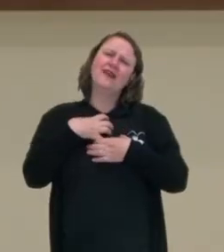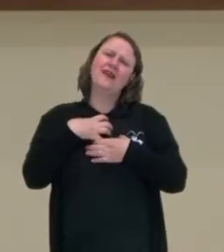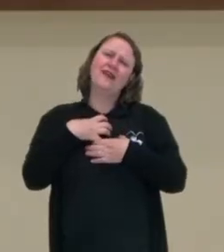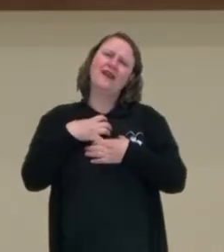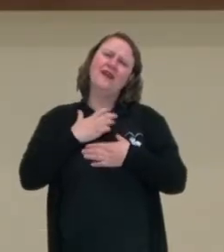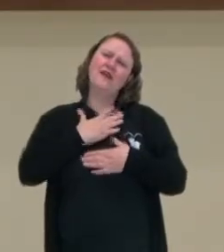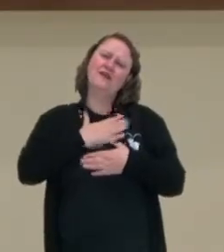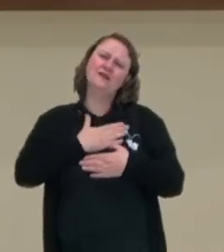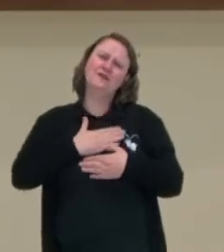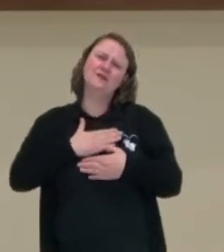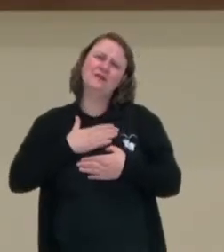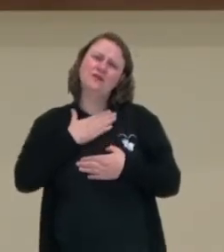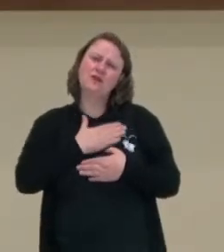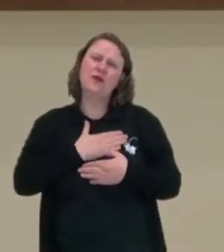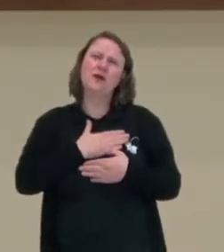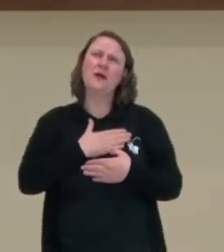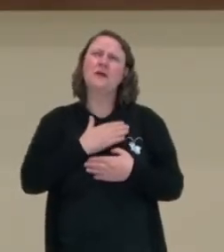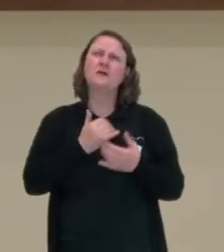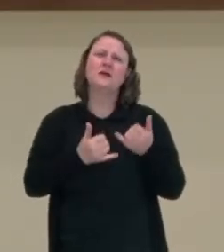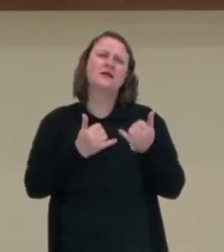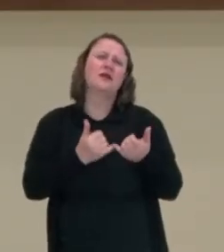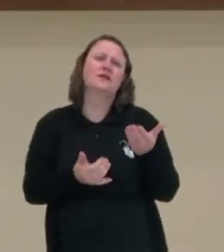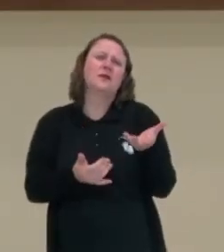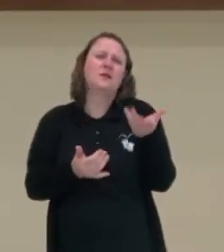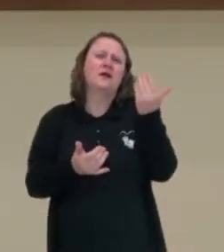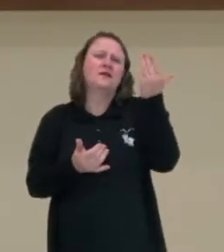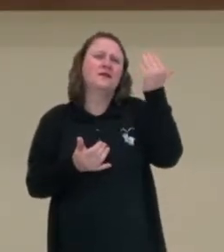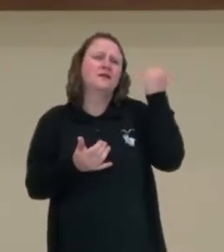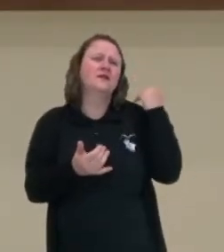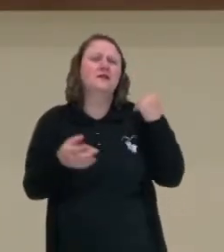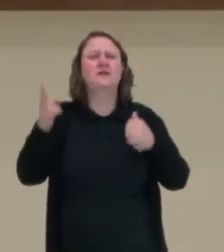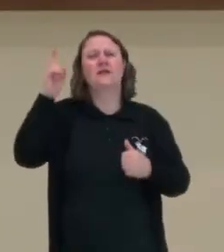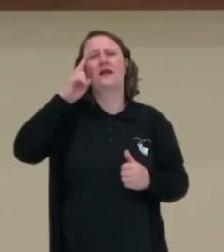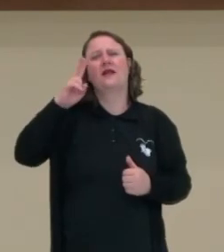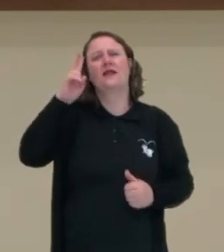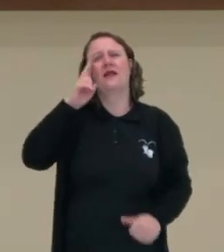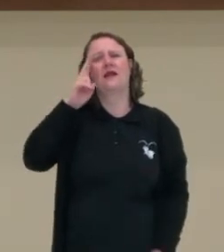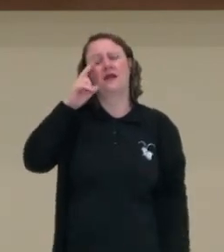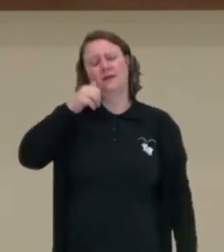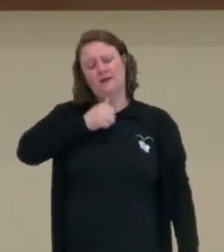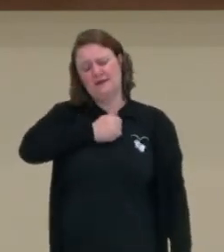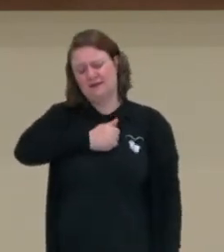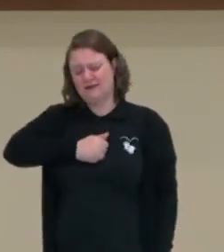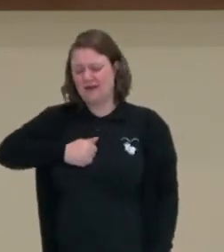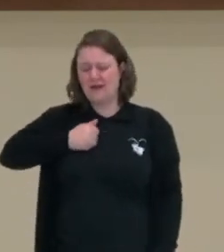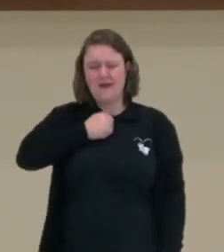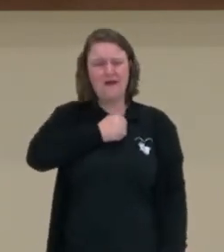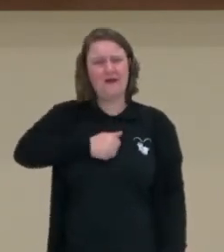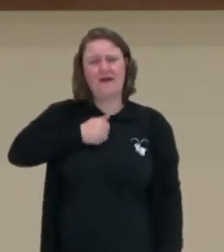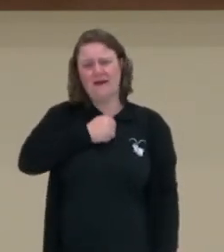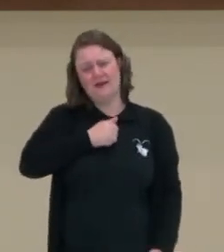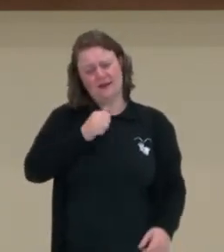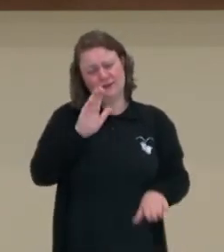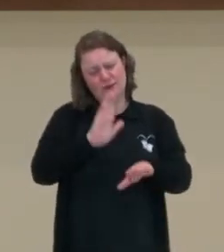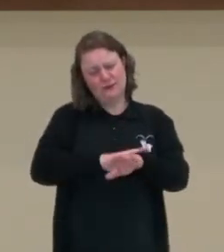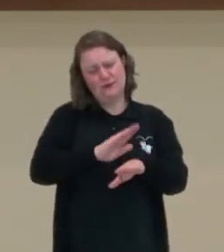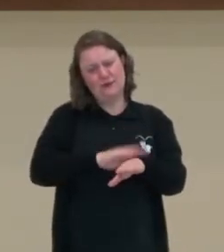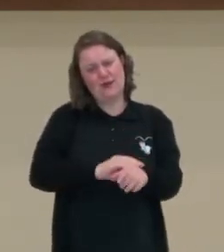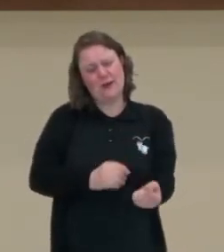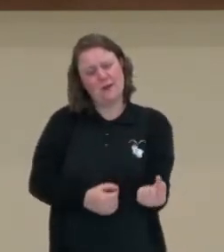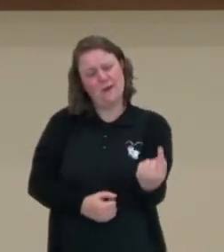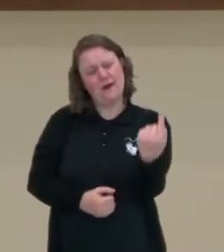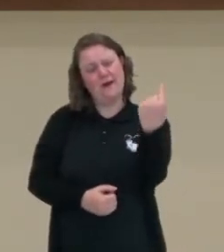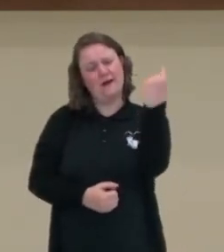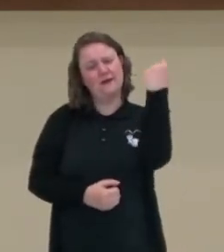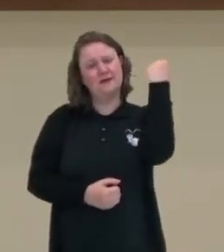nostálgica, ao mesmo tempo que me faz, que me dá saudade de alguma época, talvez de uma época